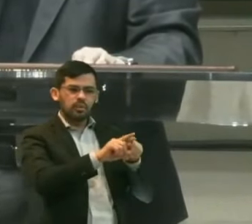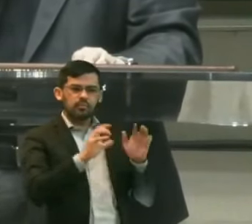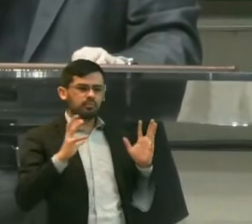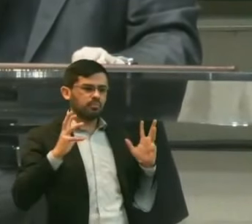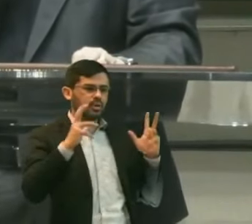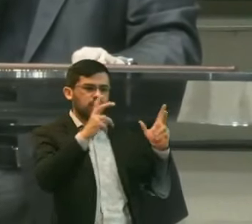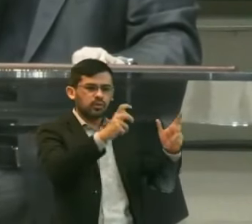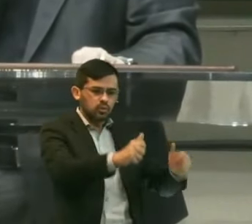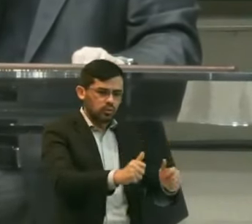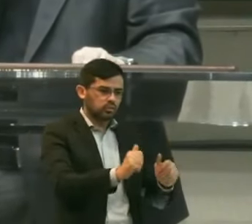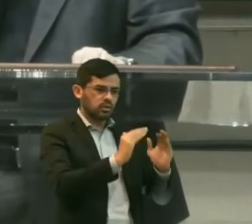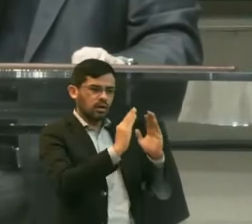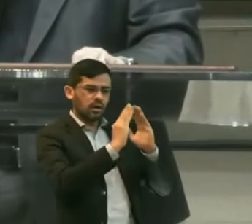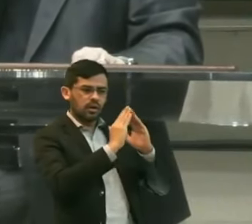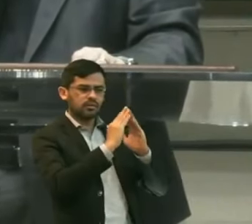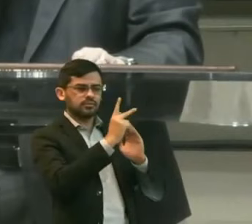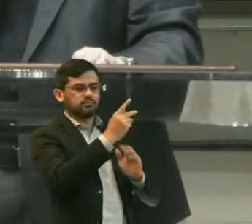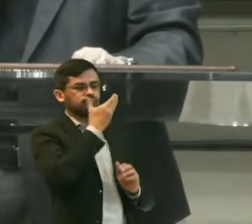A casa De seu pai